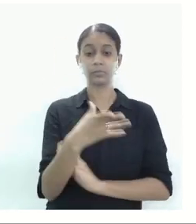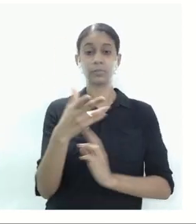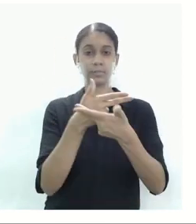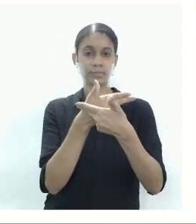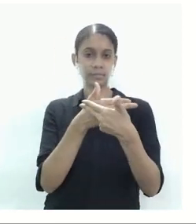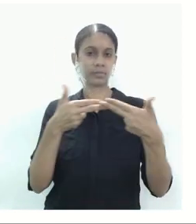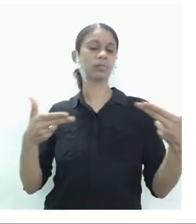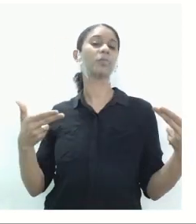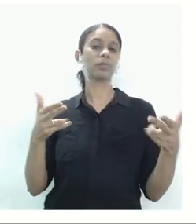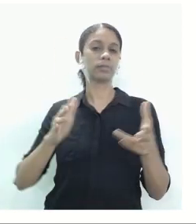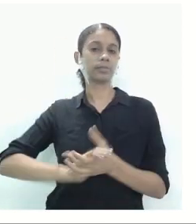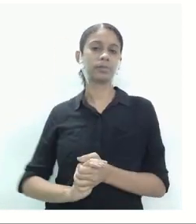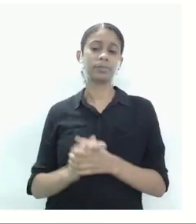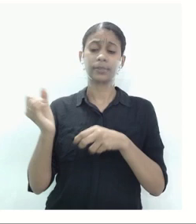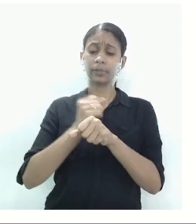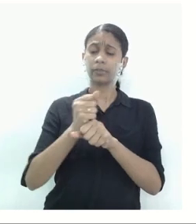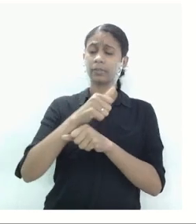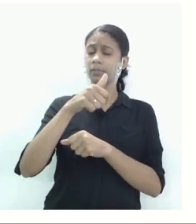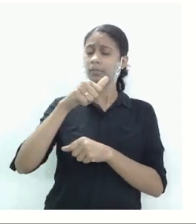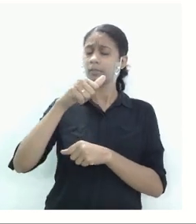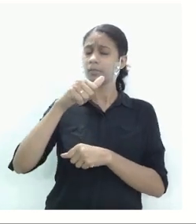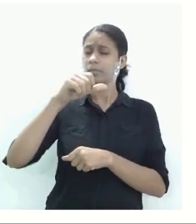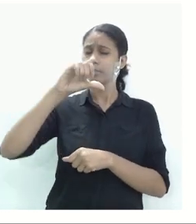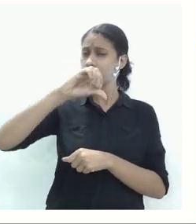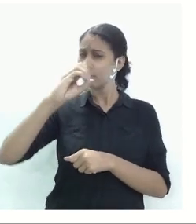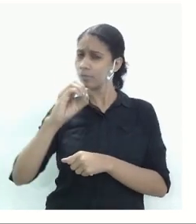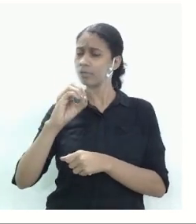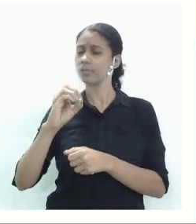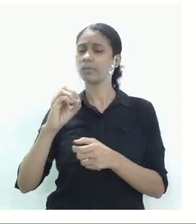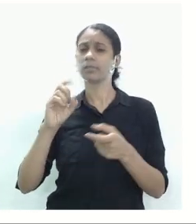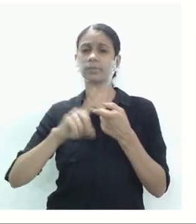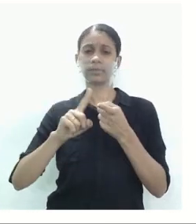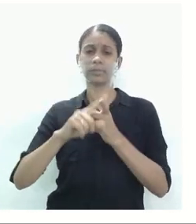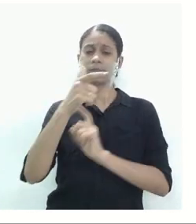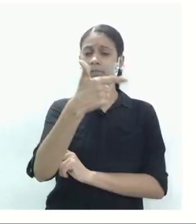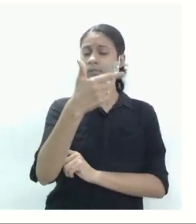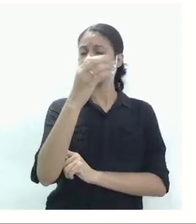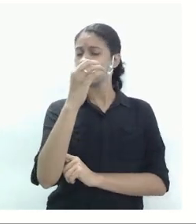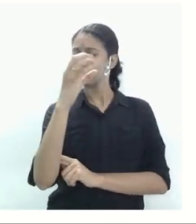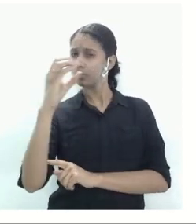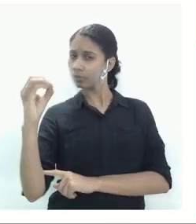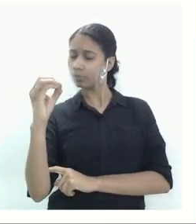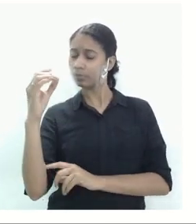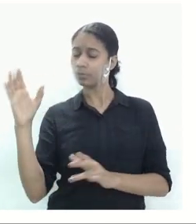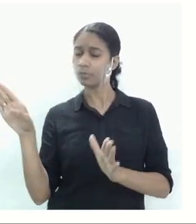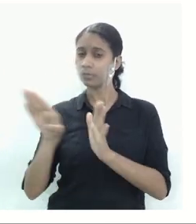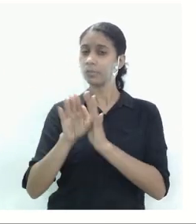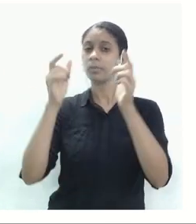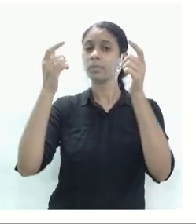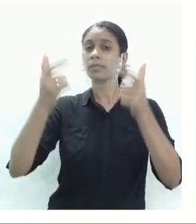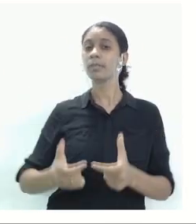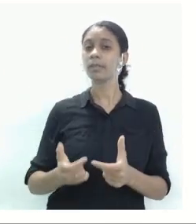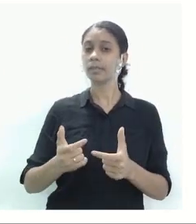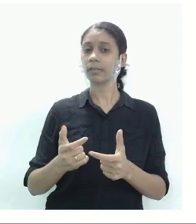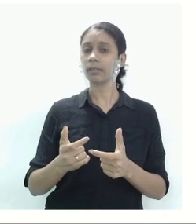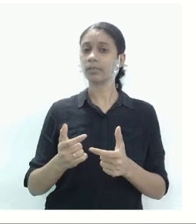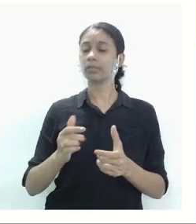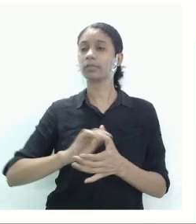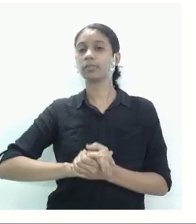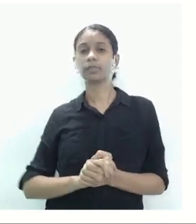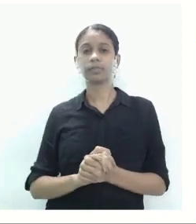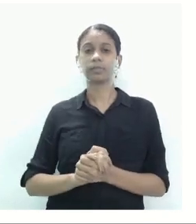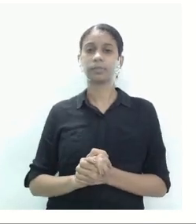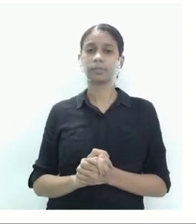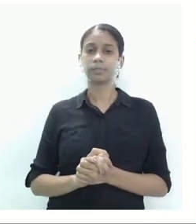E aí nos anos 90, 2000, nós tivemos a quarta revolução industrial, que é a indústria da informática,